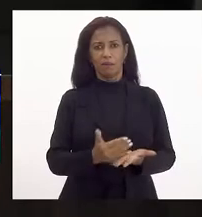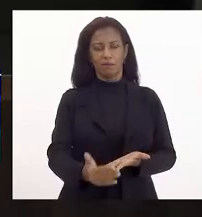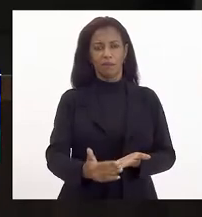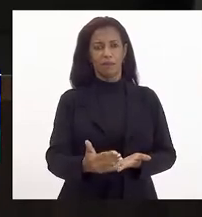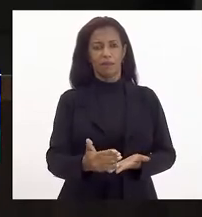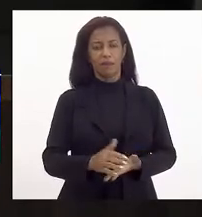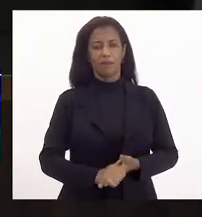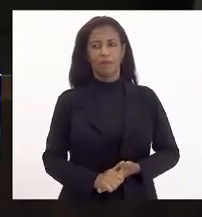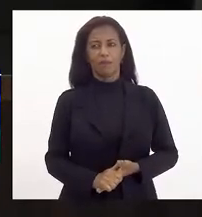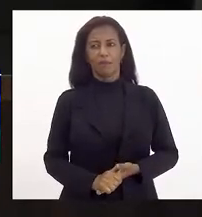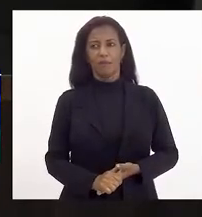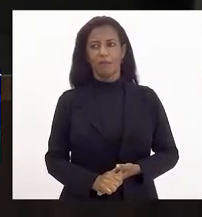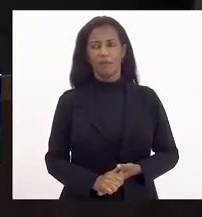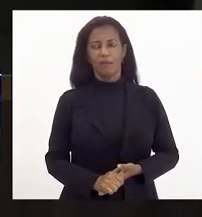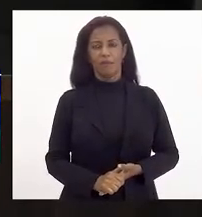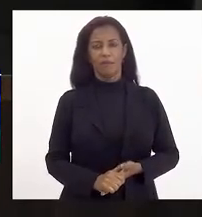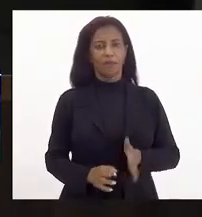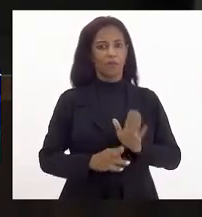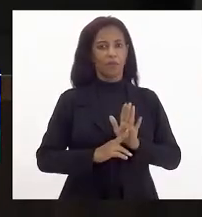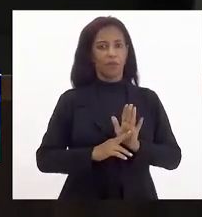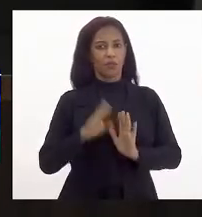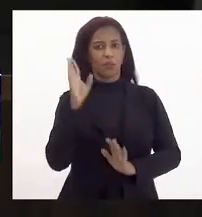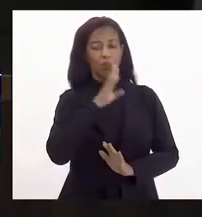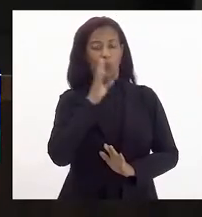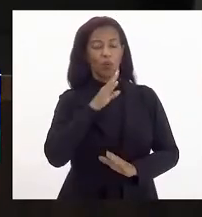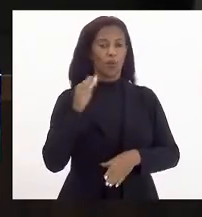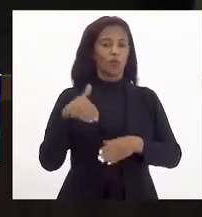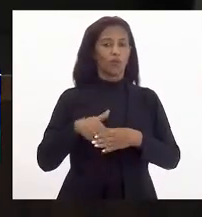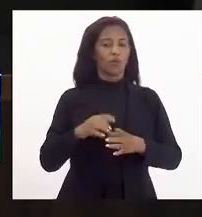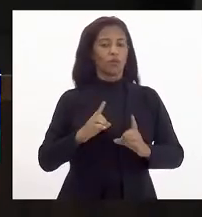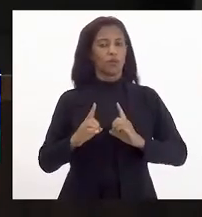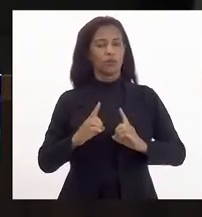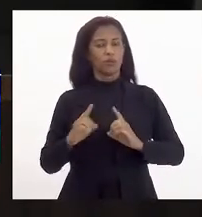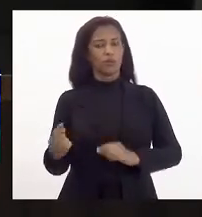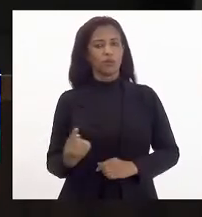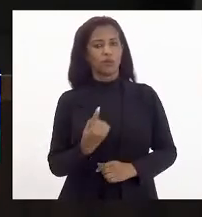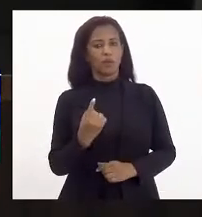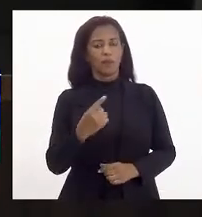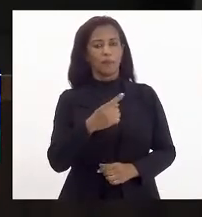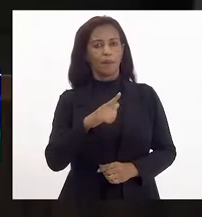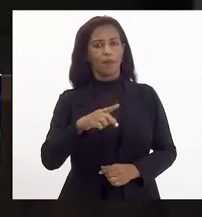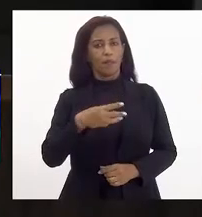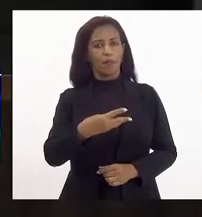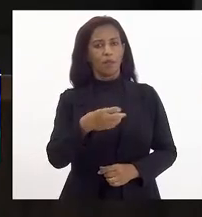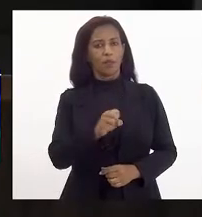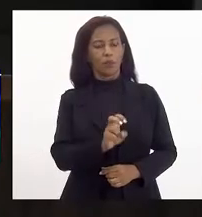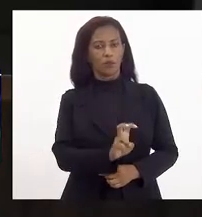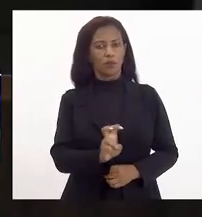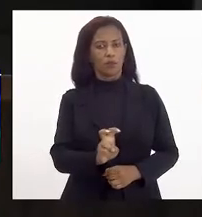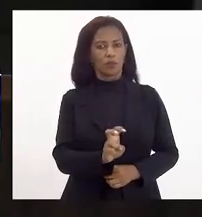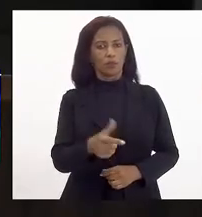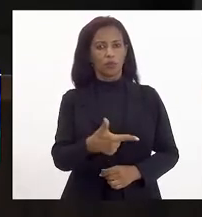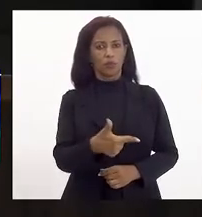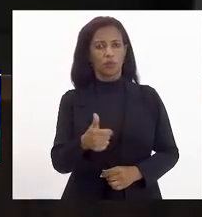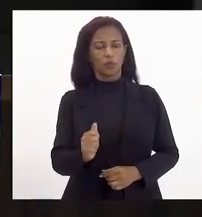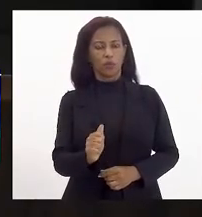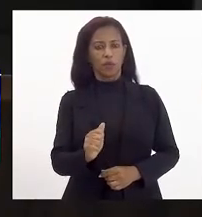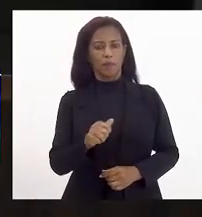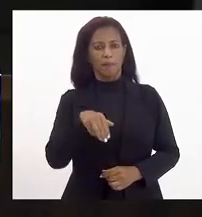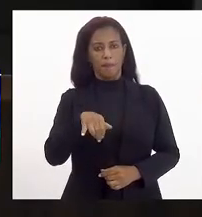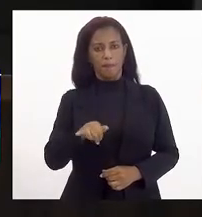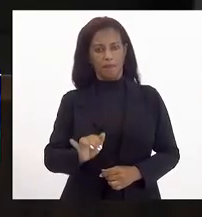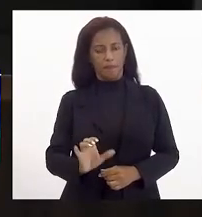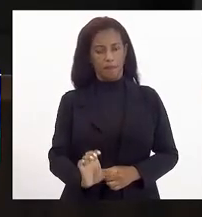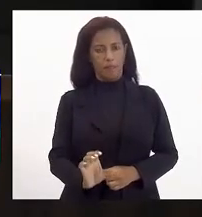aprovados. Vai autógrafo. Regime de urgência, em votação, em discussão única. Projeto de lei 385521, de autoria do deputado Carlos